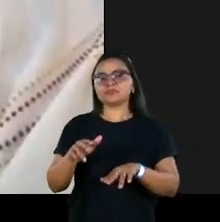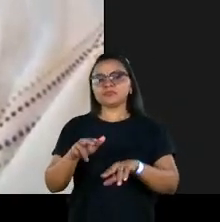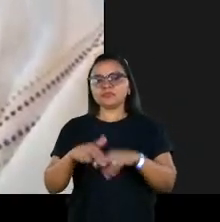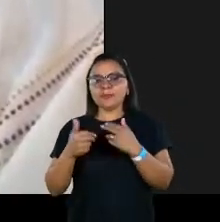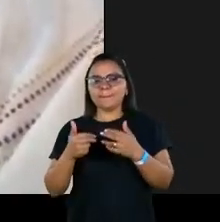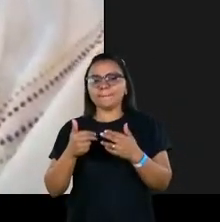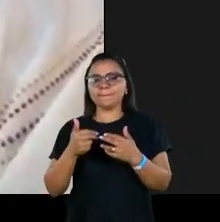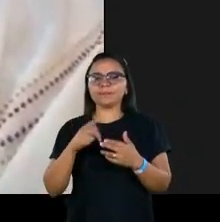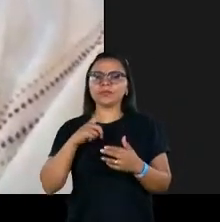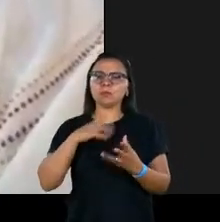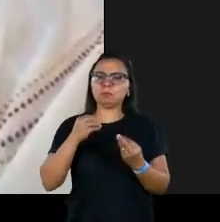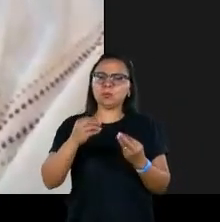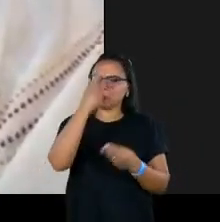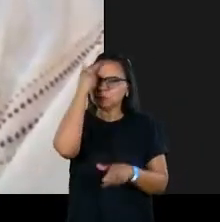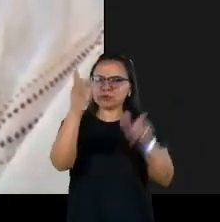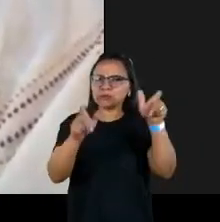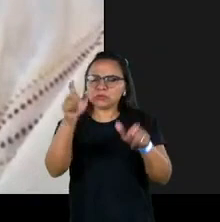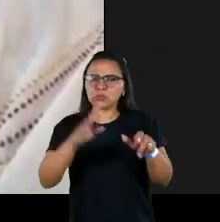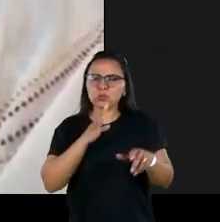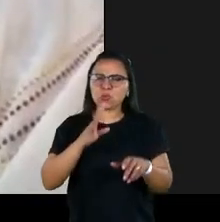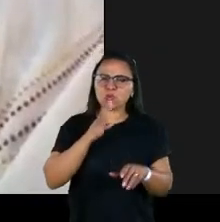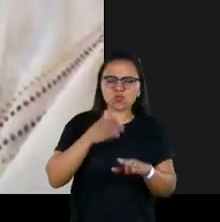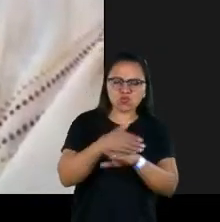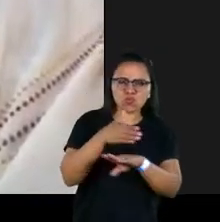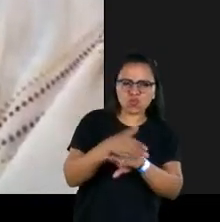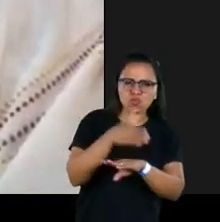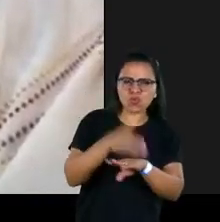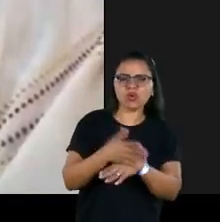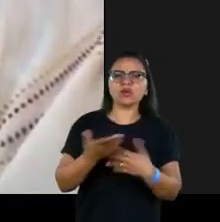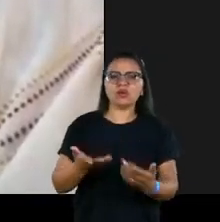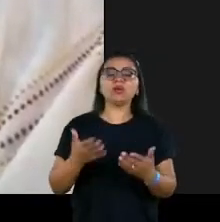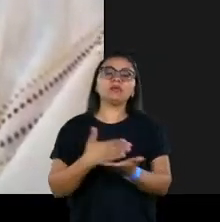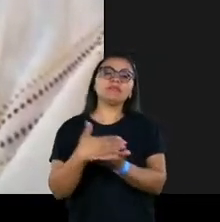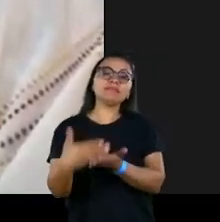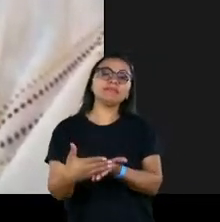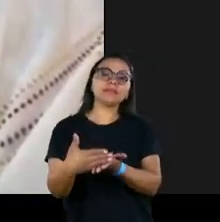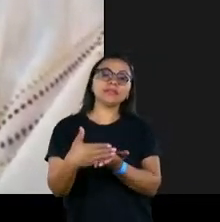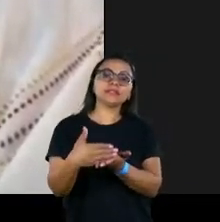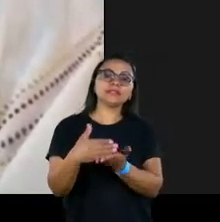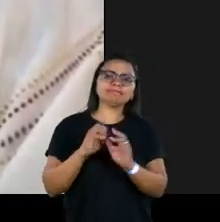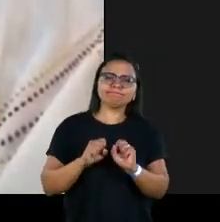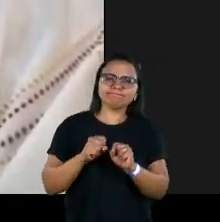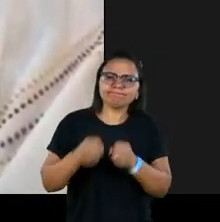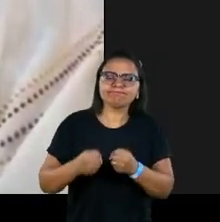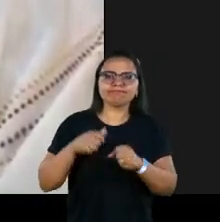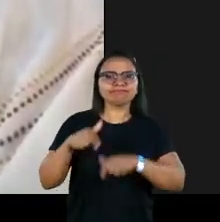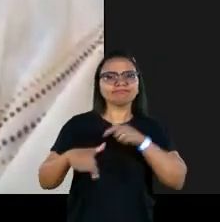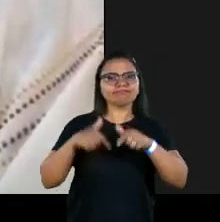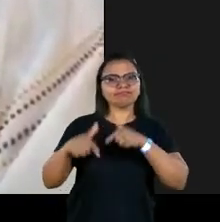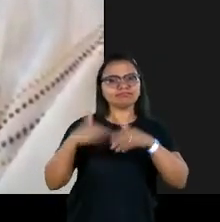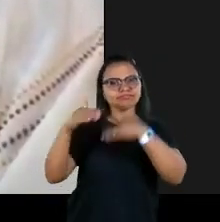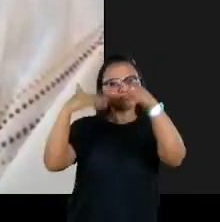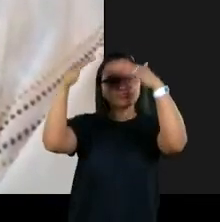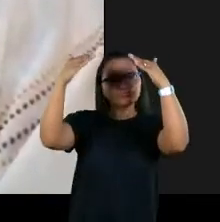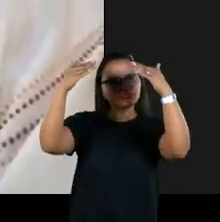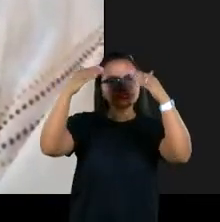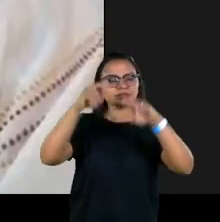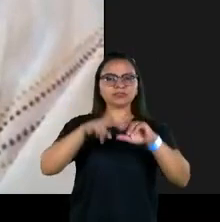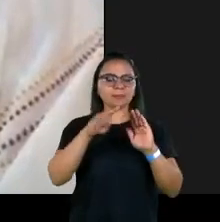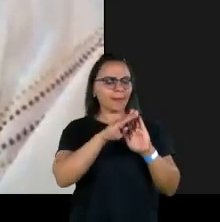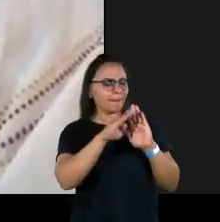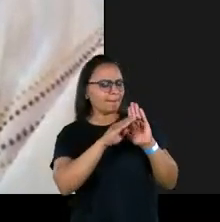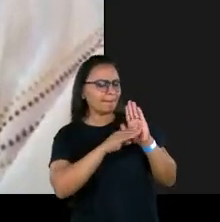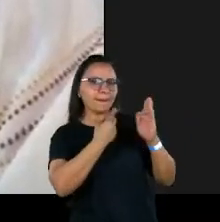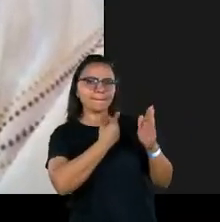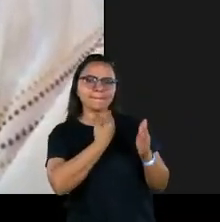network, conheceu muita gente, muita gente conheceu a Cufa, é de começar a forçar e trabalhar a construção de uma agenda pública